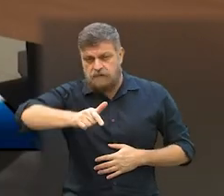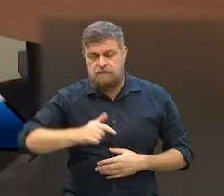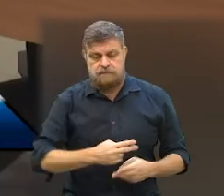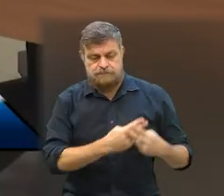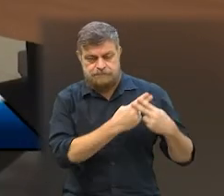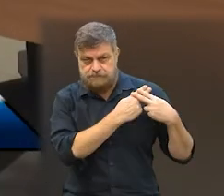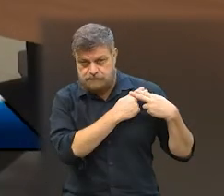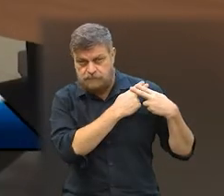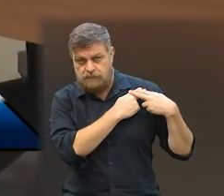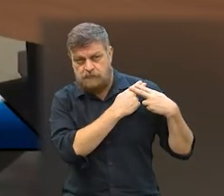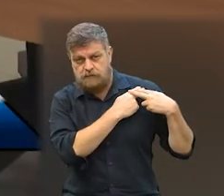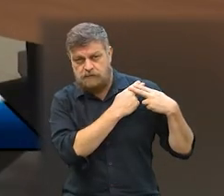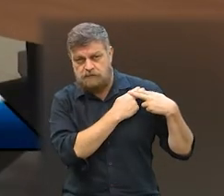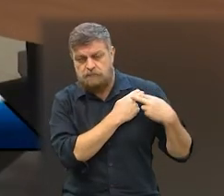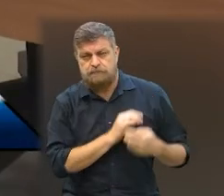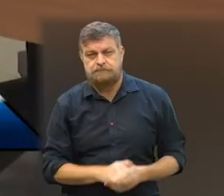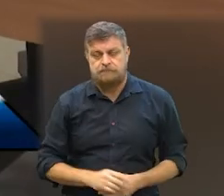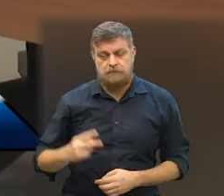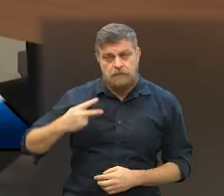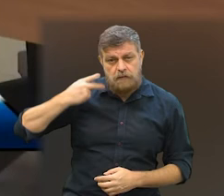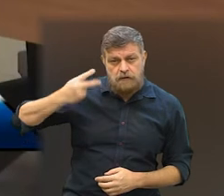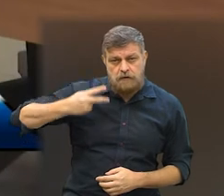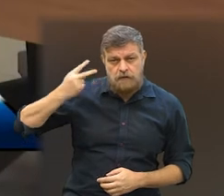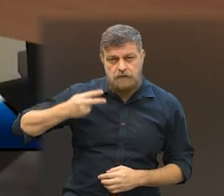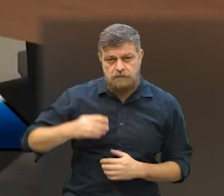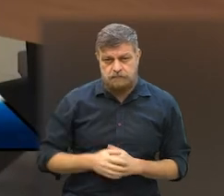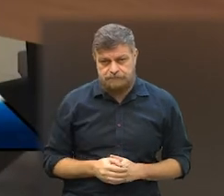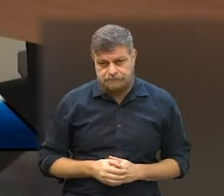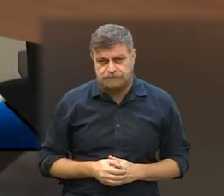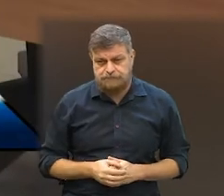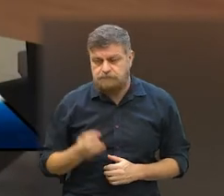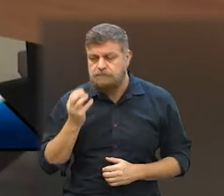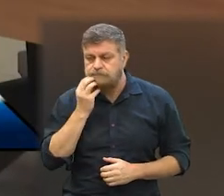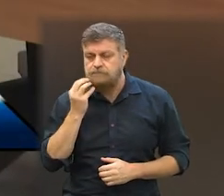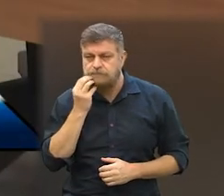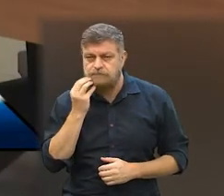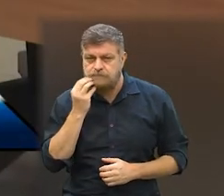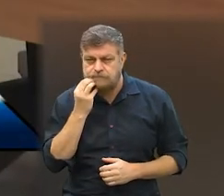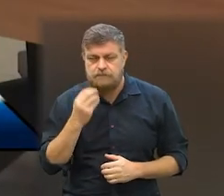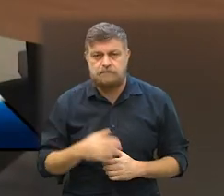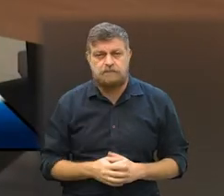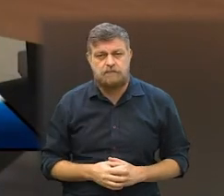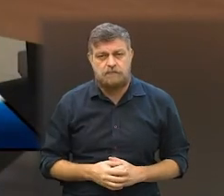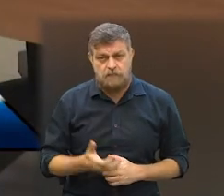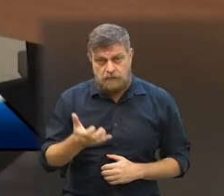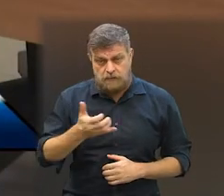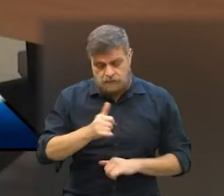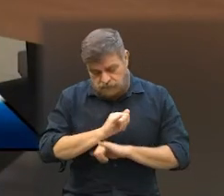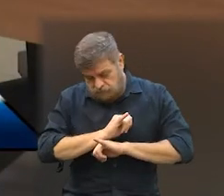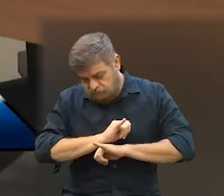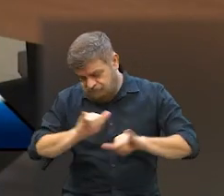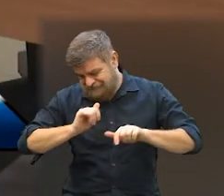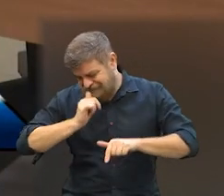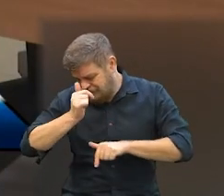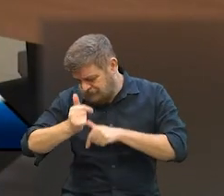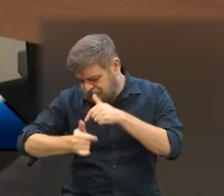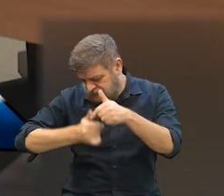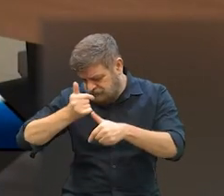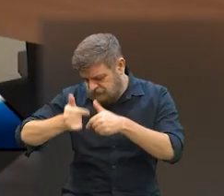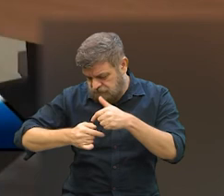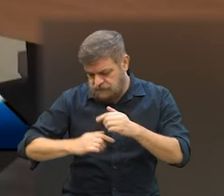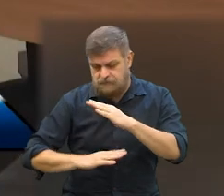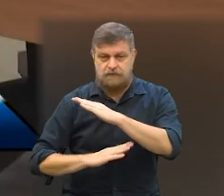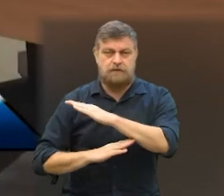vez, comandada pelo vereador Igor, e dizer que o trabalho